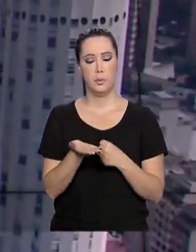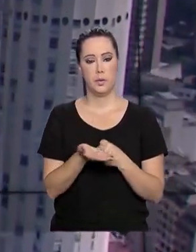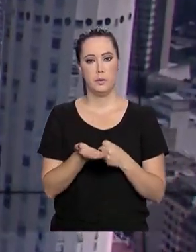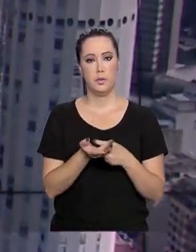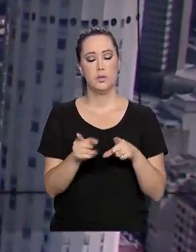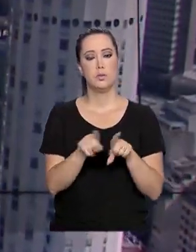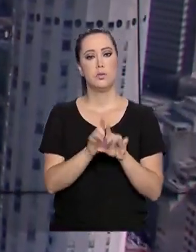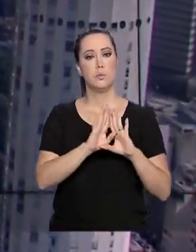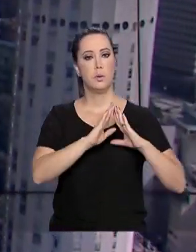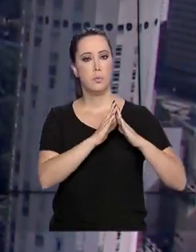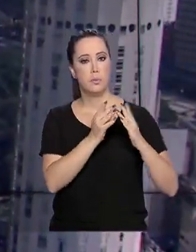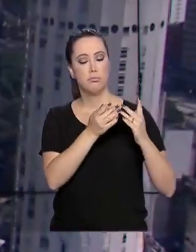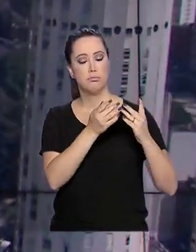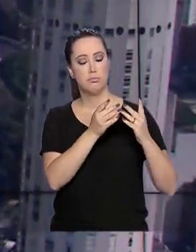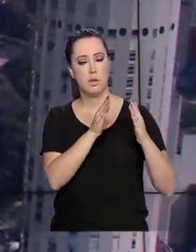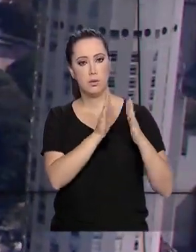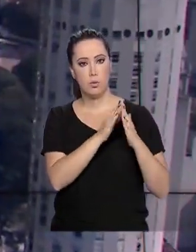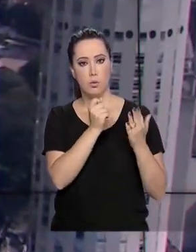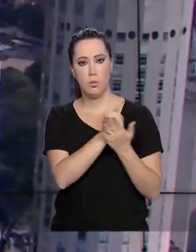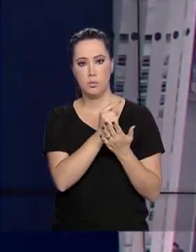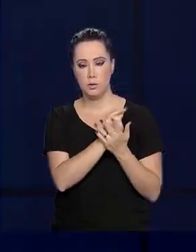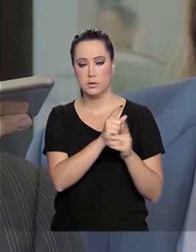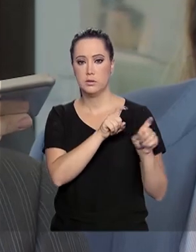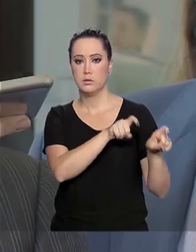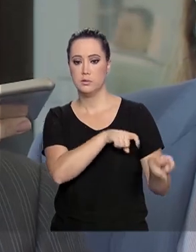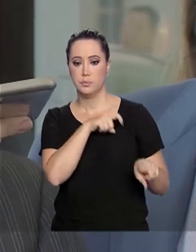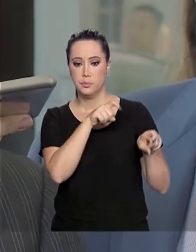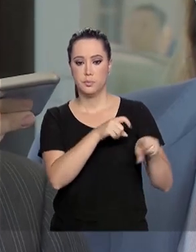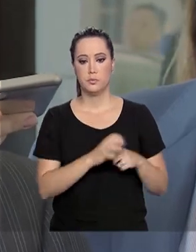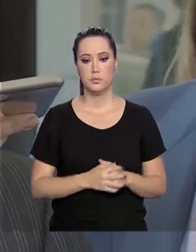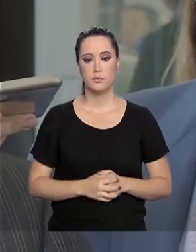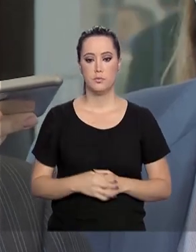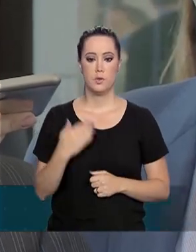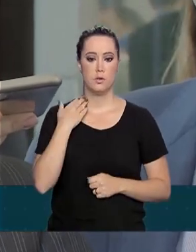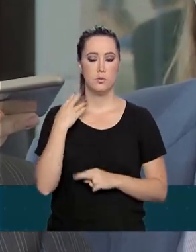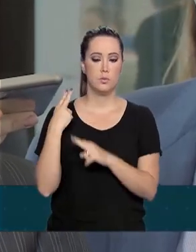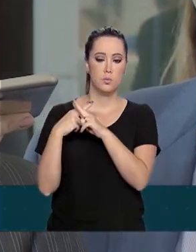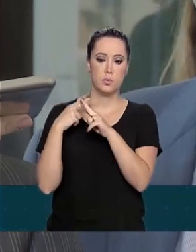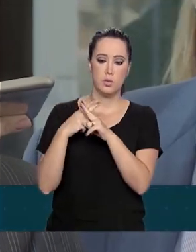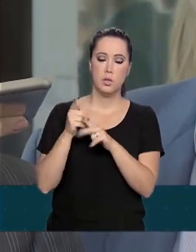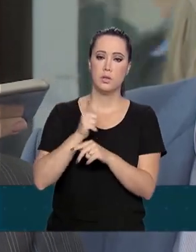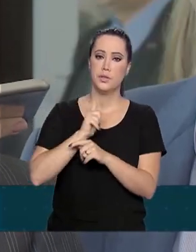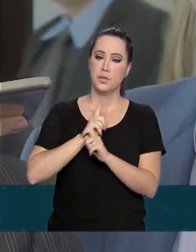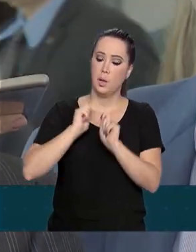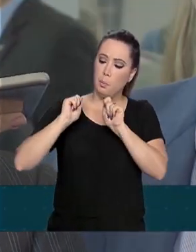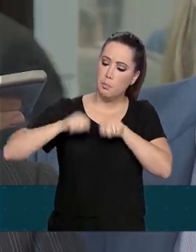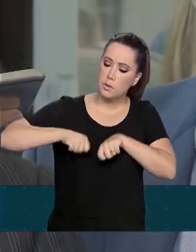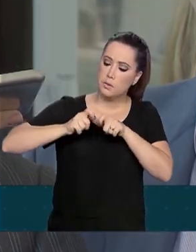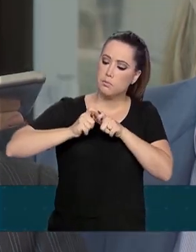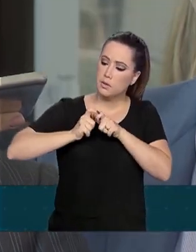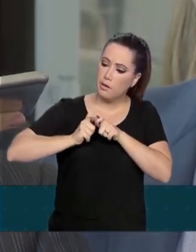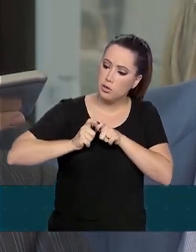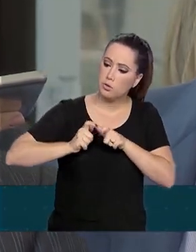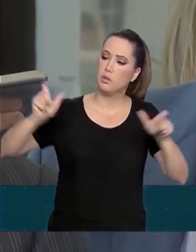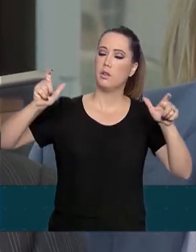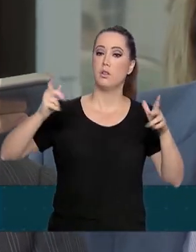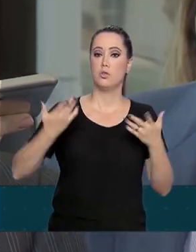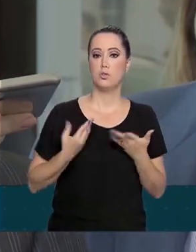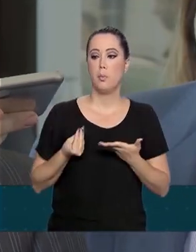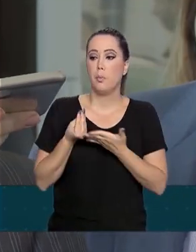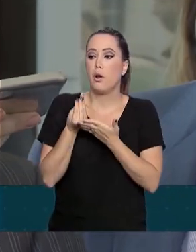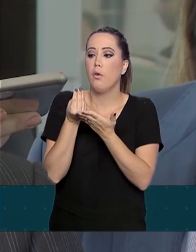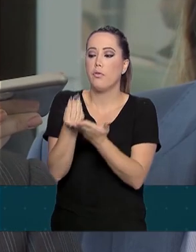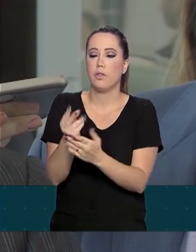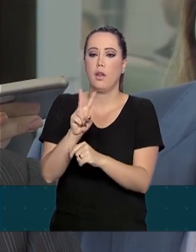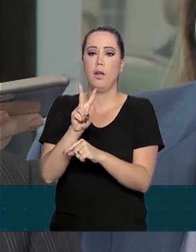para o setor imobiliário e crédito agrícola. A Caixa tem amplo espaço para emprestar.